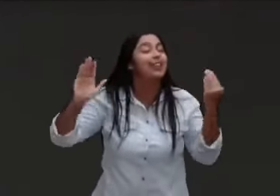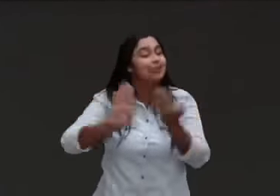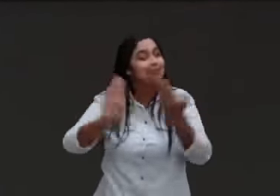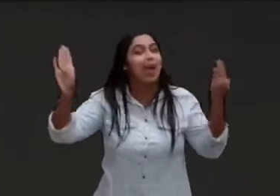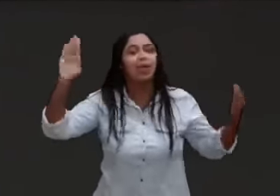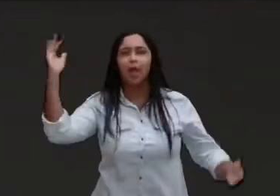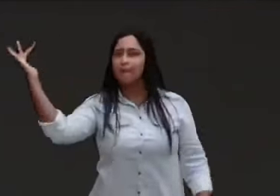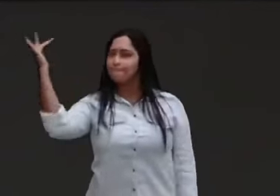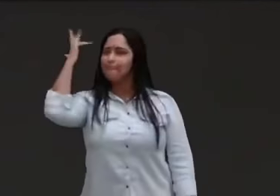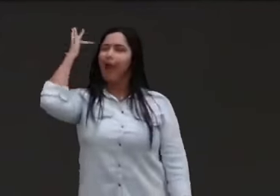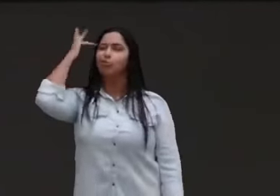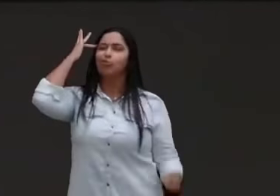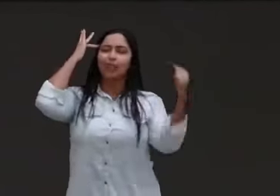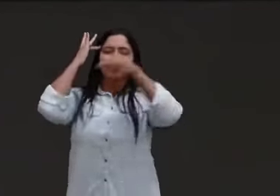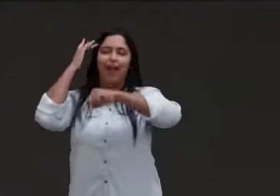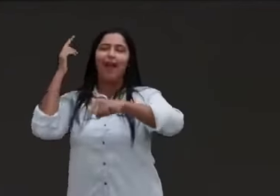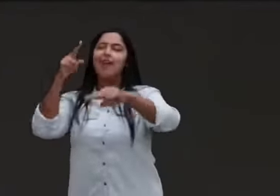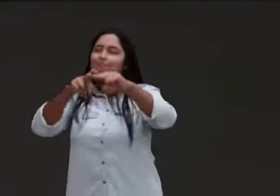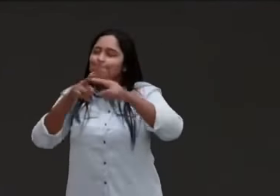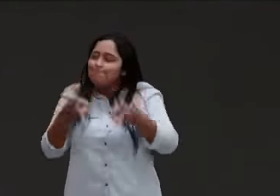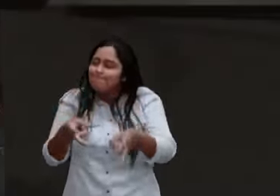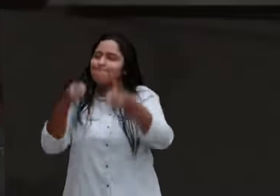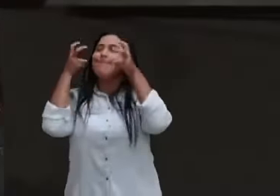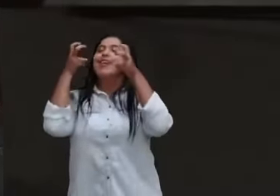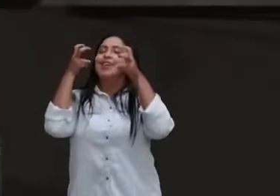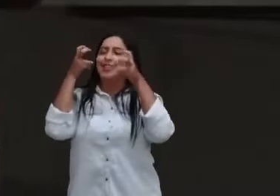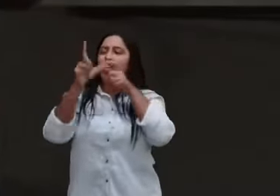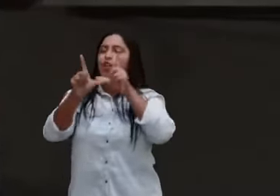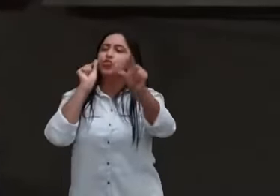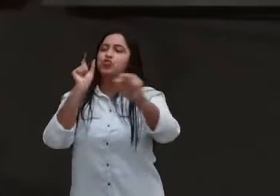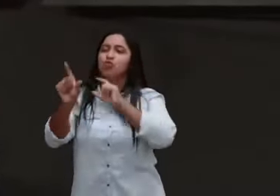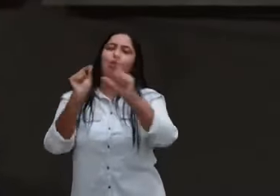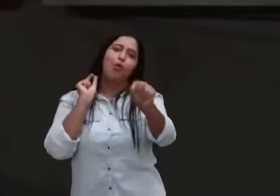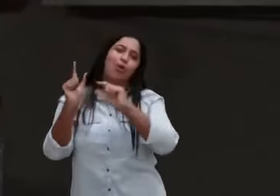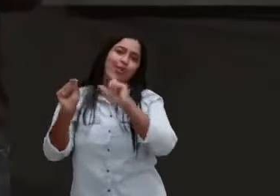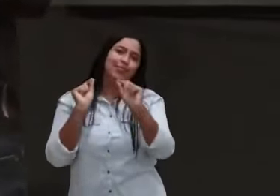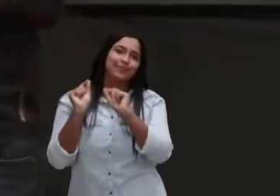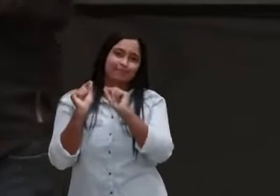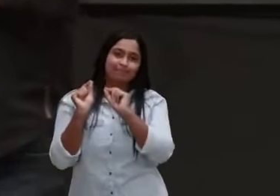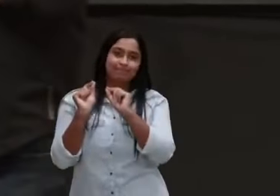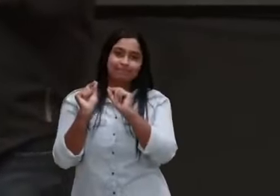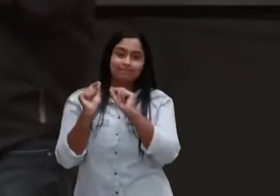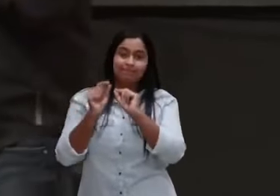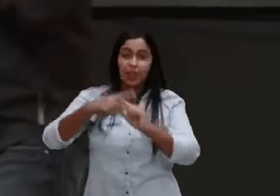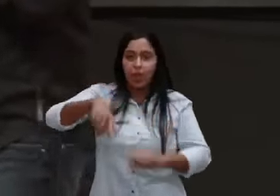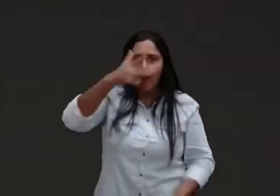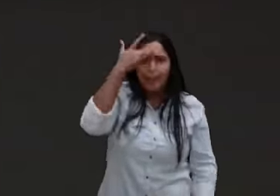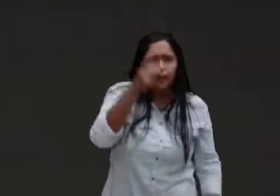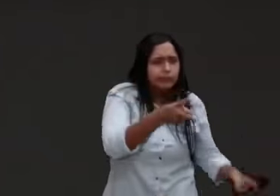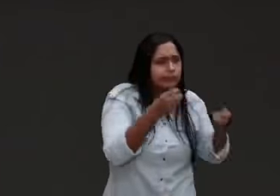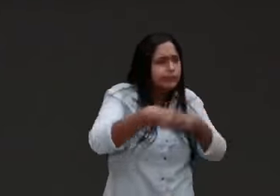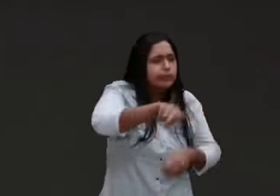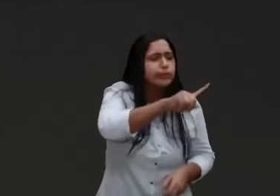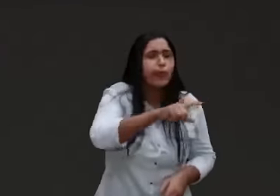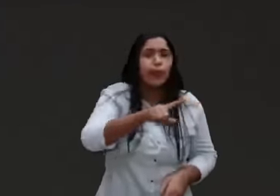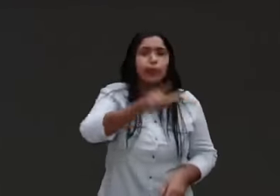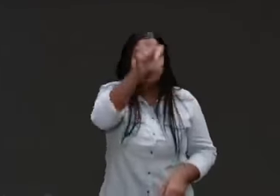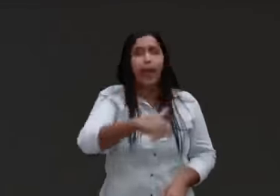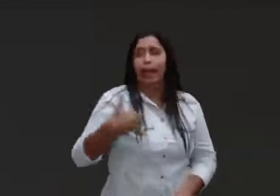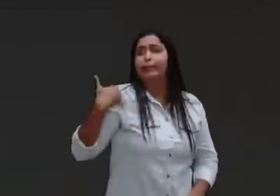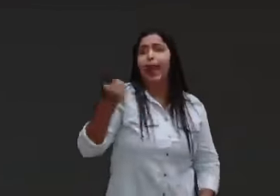tem gente, que está ficando velho, e amadurecendo pouco, porque as suas escolhas, são ruins,